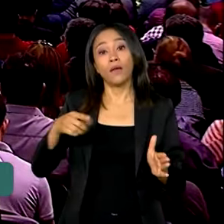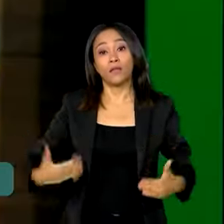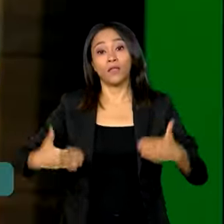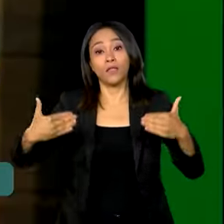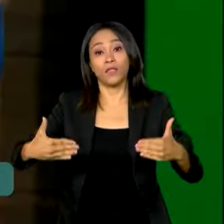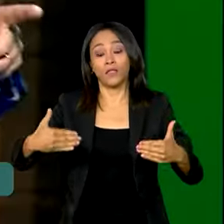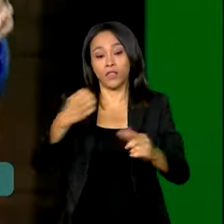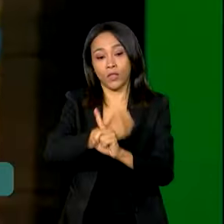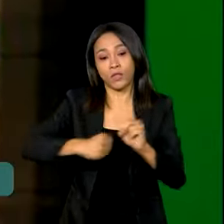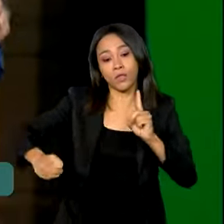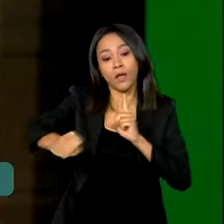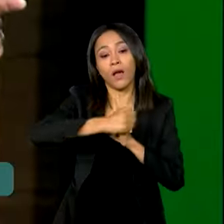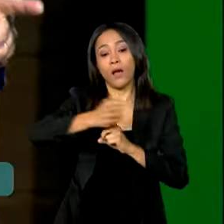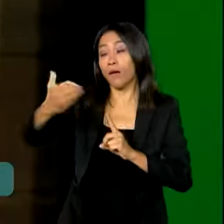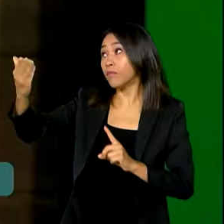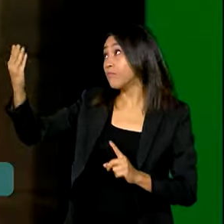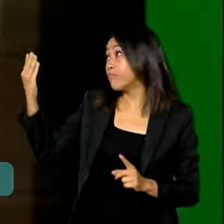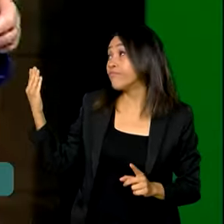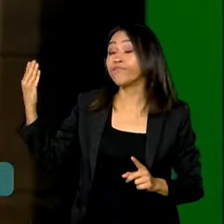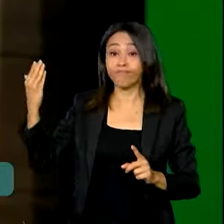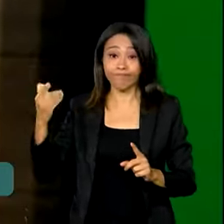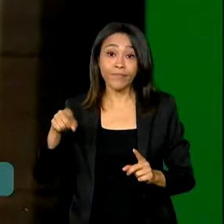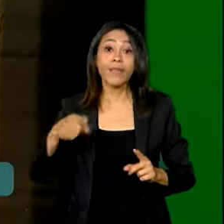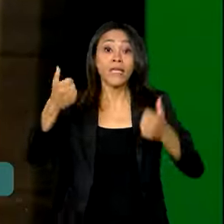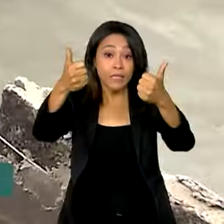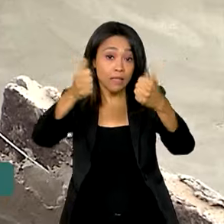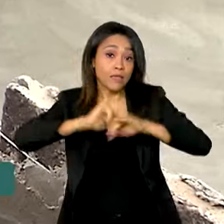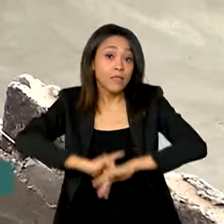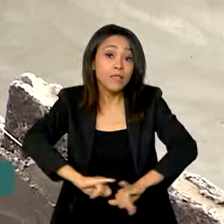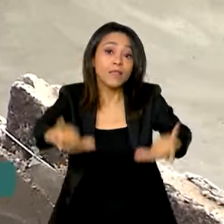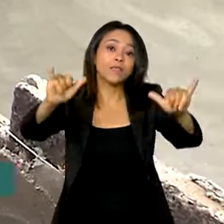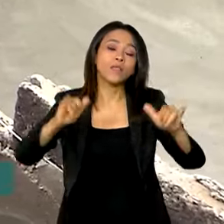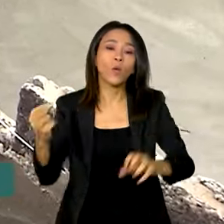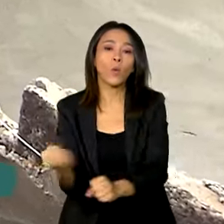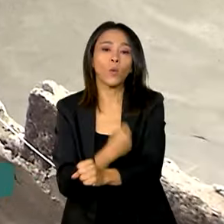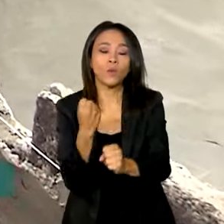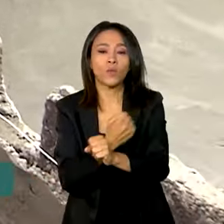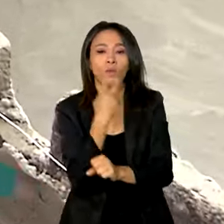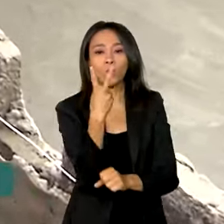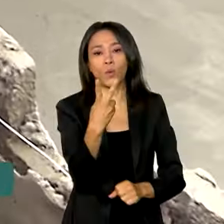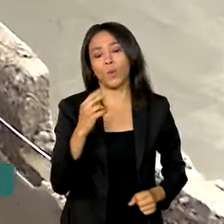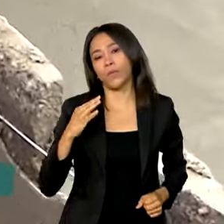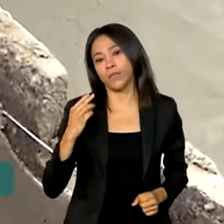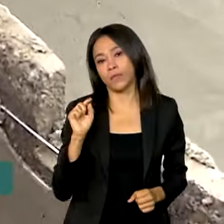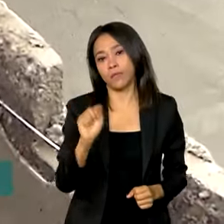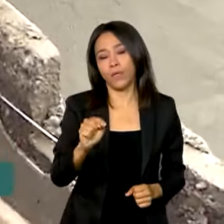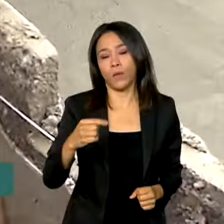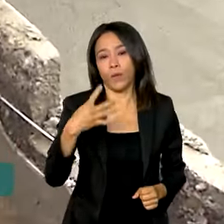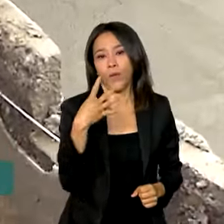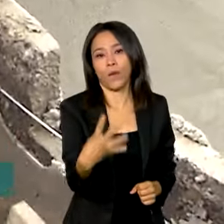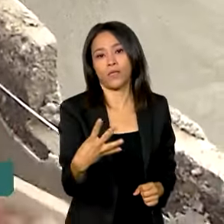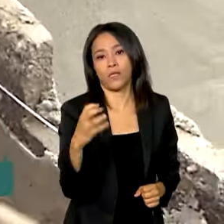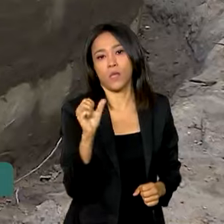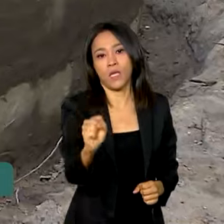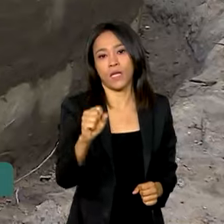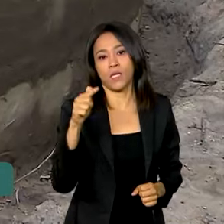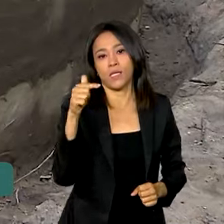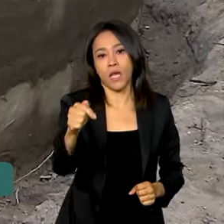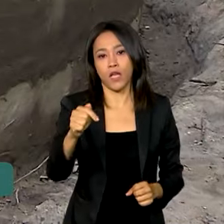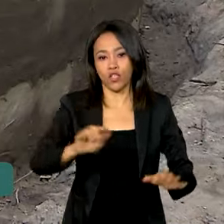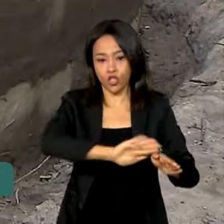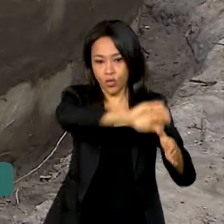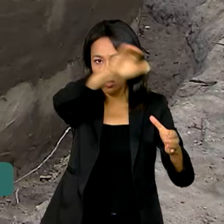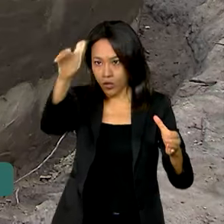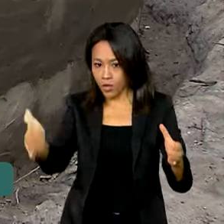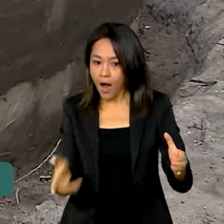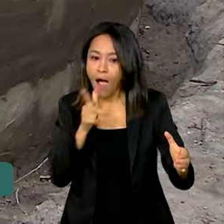Família e Combate à Fome anunciou a construção de 2.487 cisternas